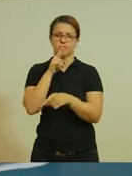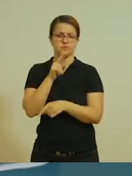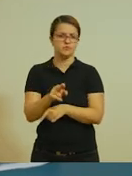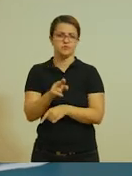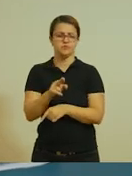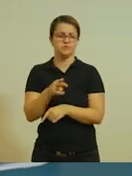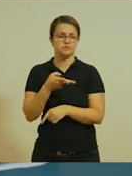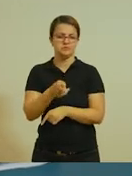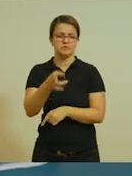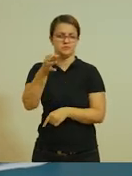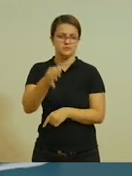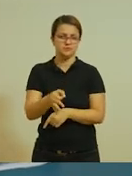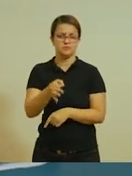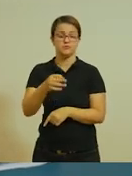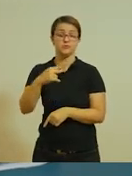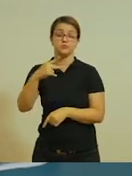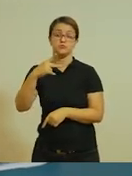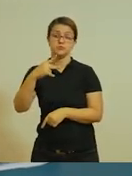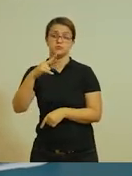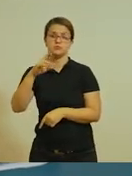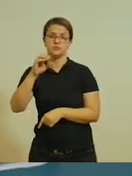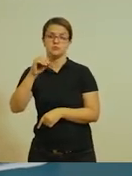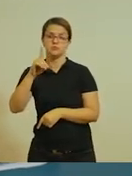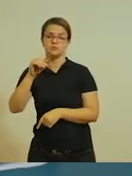mesmo resultado que é o produto.